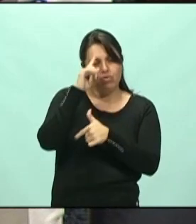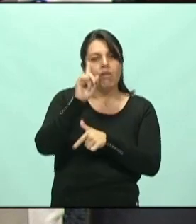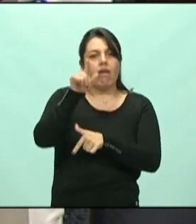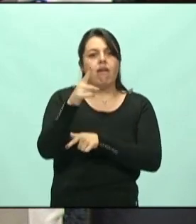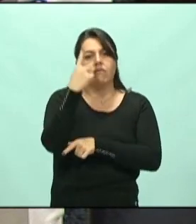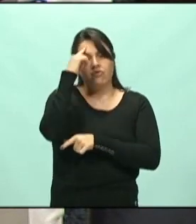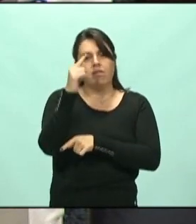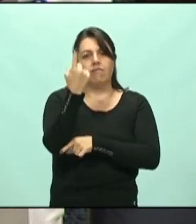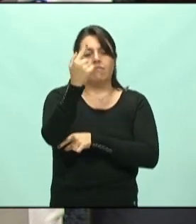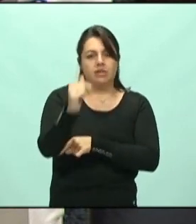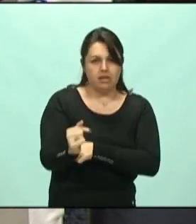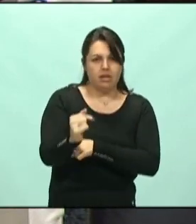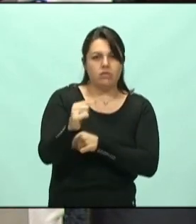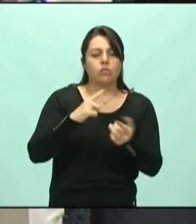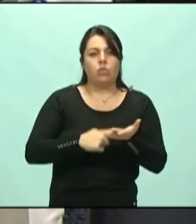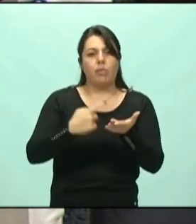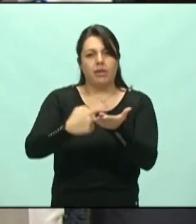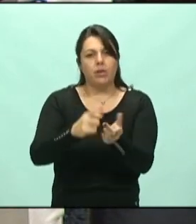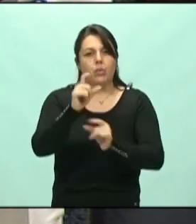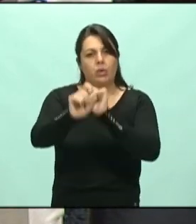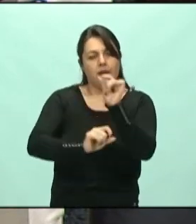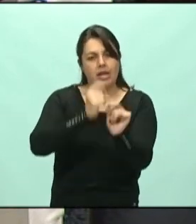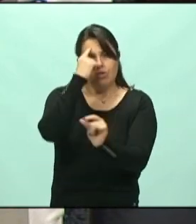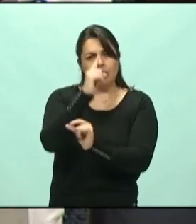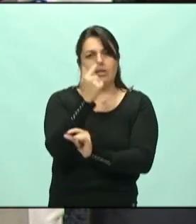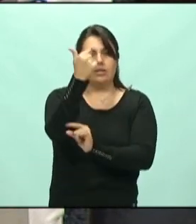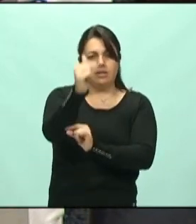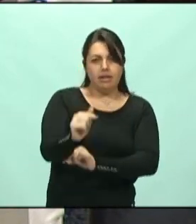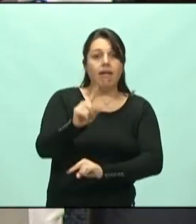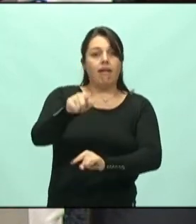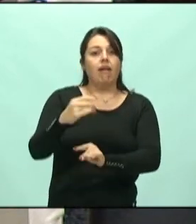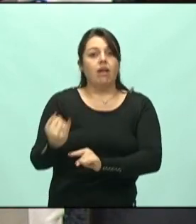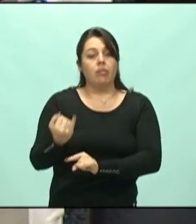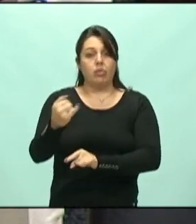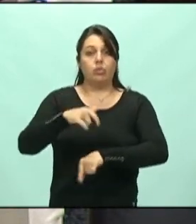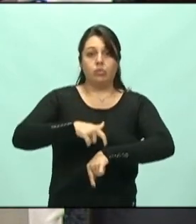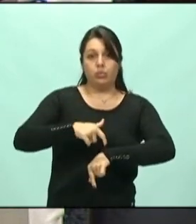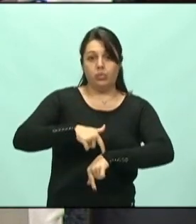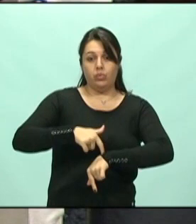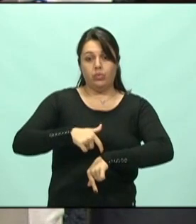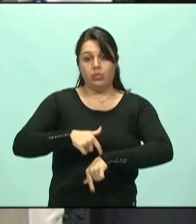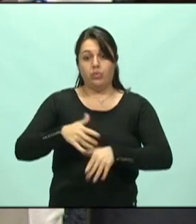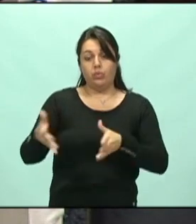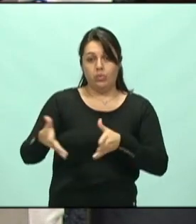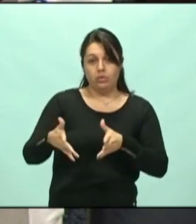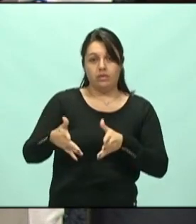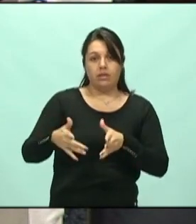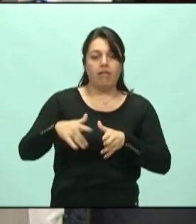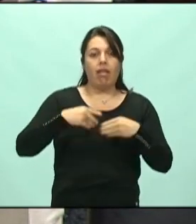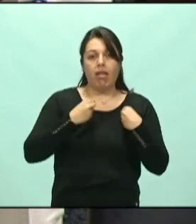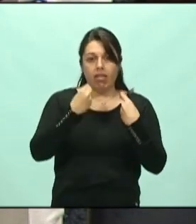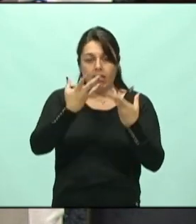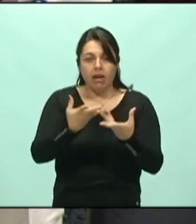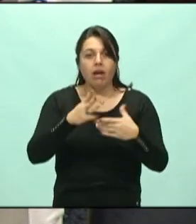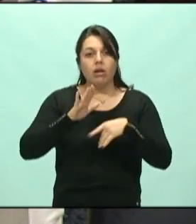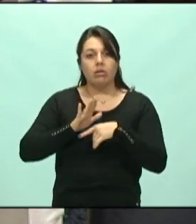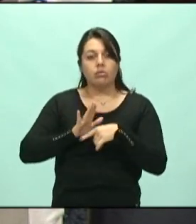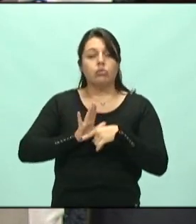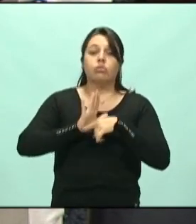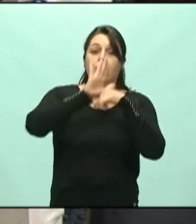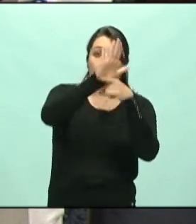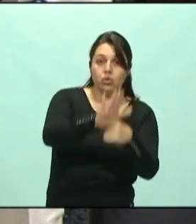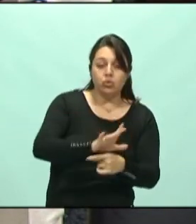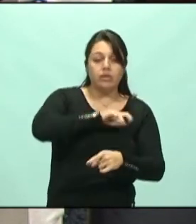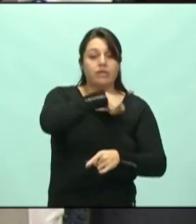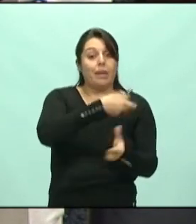Então, ficou estabelecido que dia 17, é muito importante, o prazo de convalidação, de entrega dos incentivos de Santa Catarina